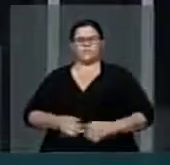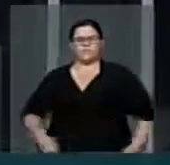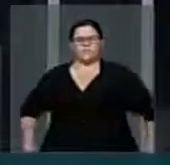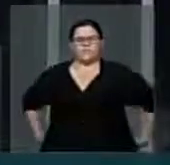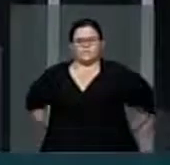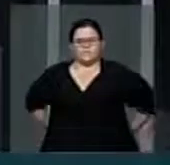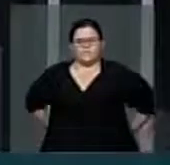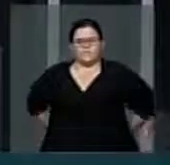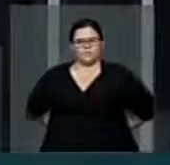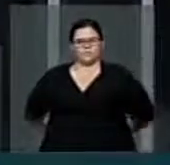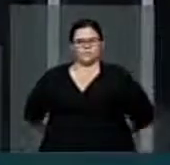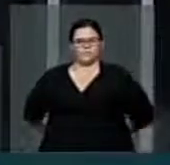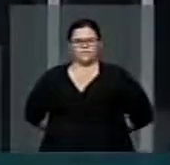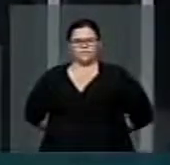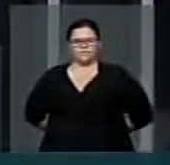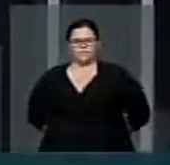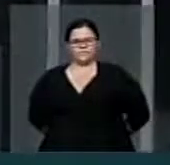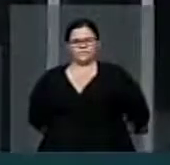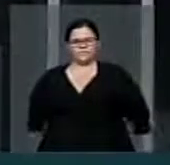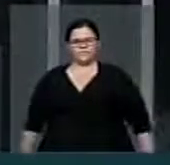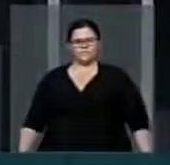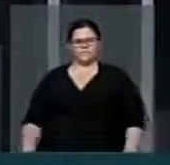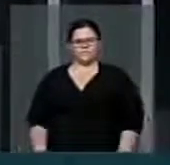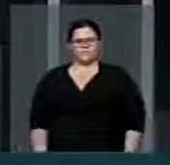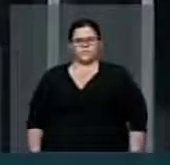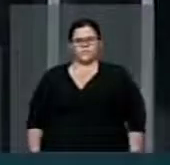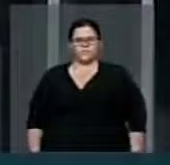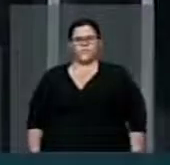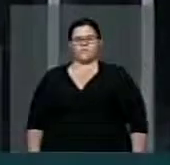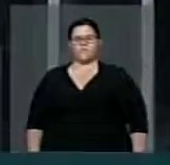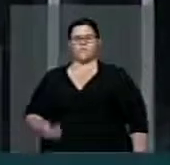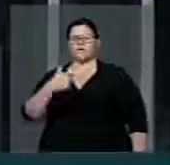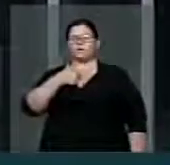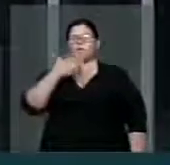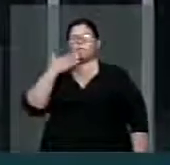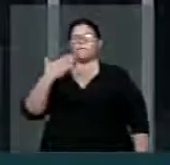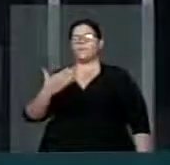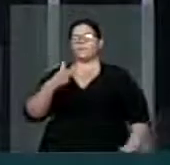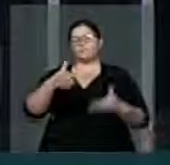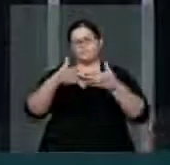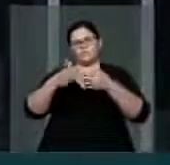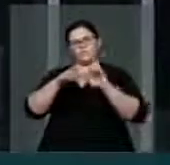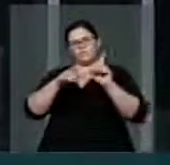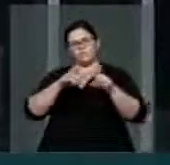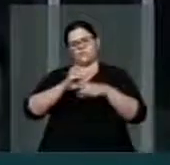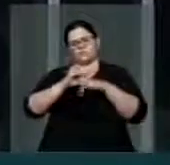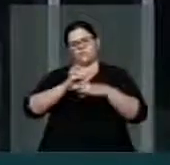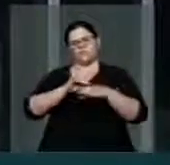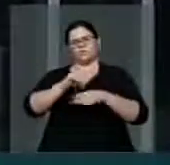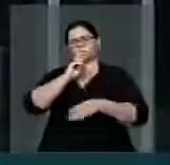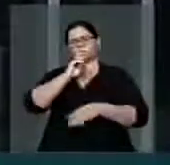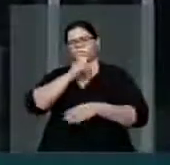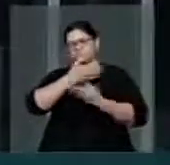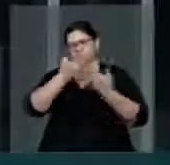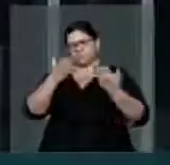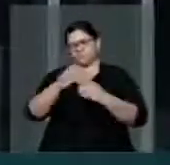deputado Chico Alencar, peço respeitosamente silêncio. Com palavra do deputado Líder Chico Alencar. Com a palavra, vossa excelência.